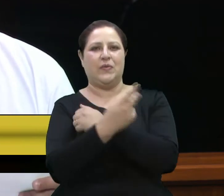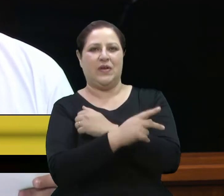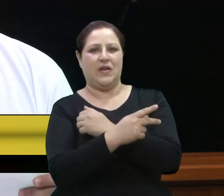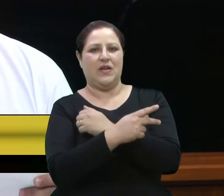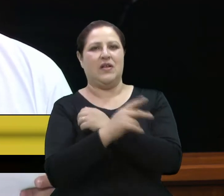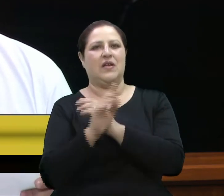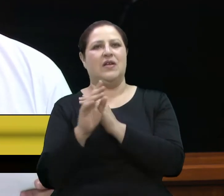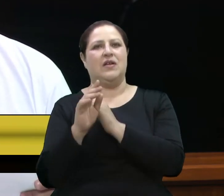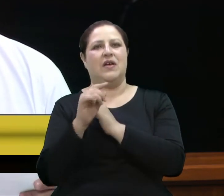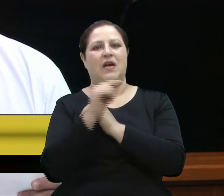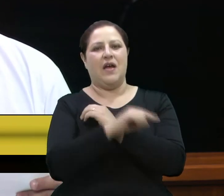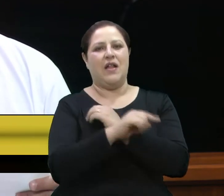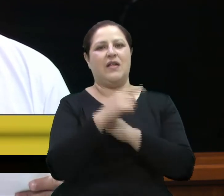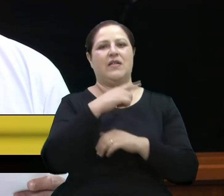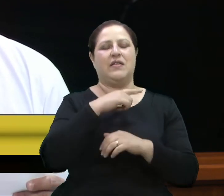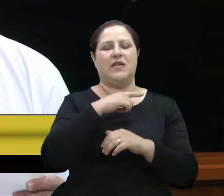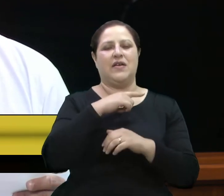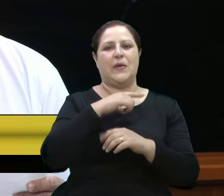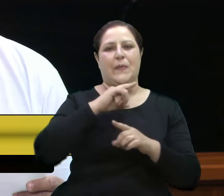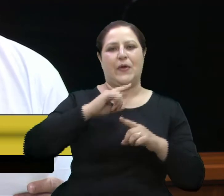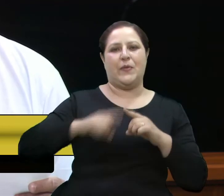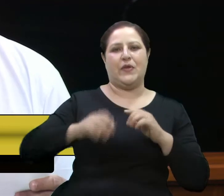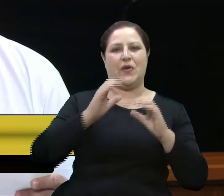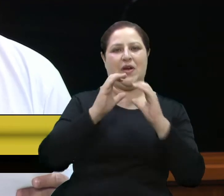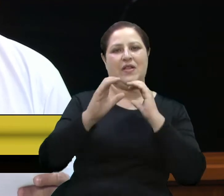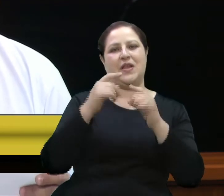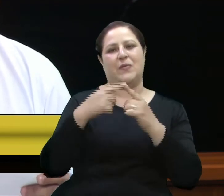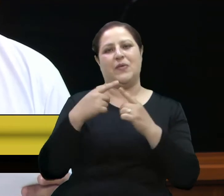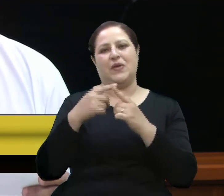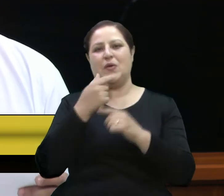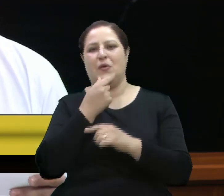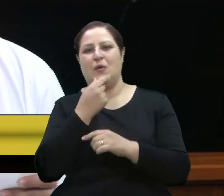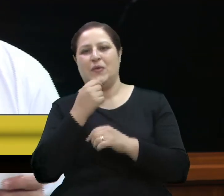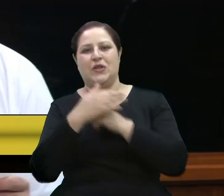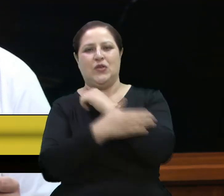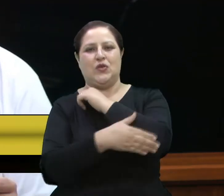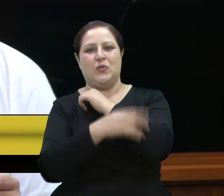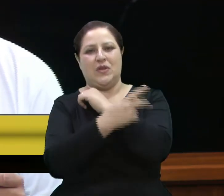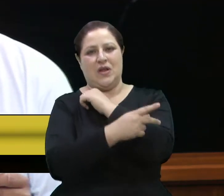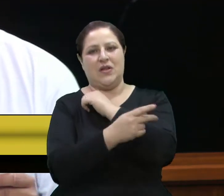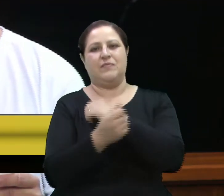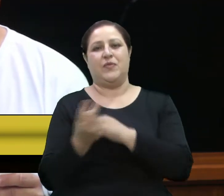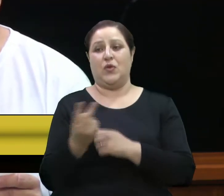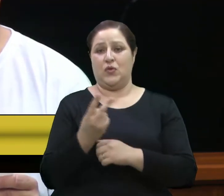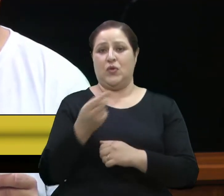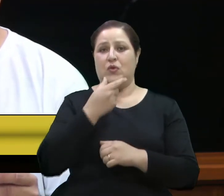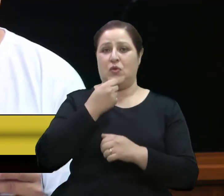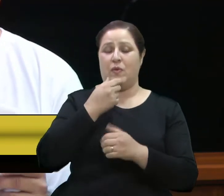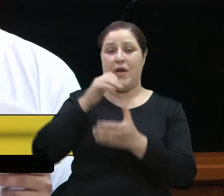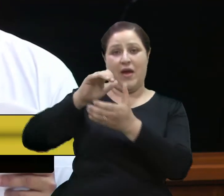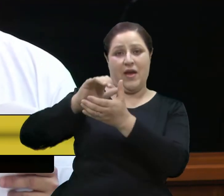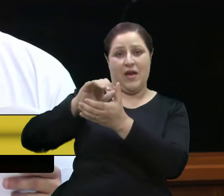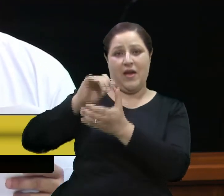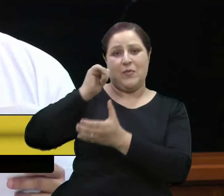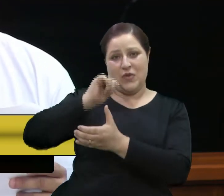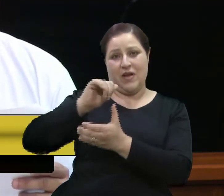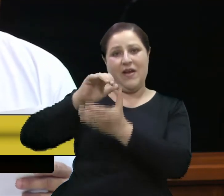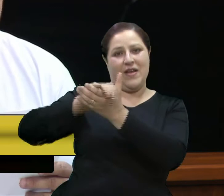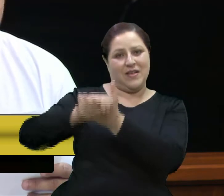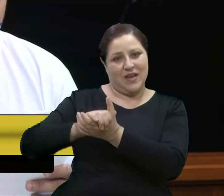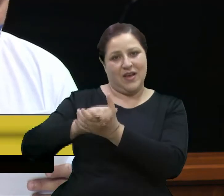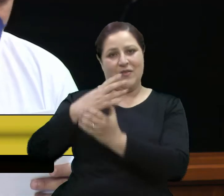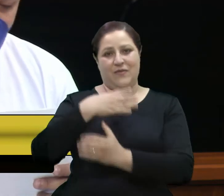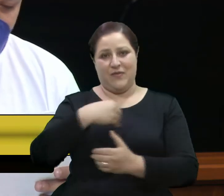proibindo a de cantar na Rádio Caxias. Do casamento de Belinha e Mário, nasceram quatro filhos, Jussara,